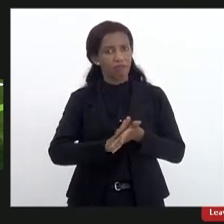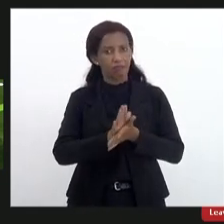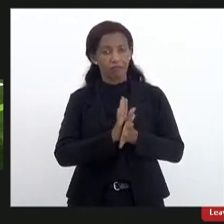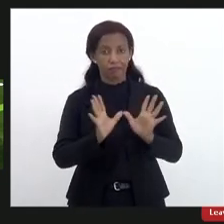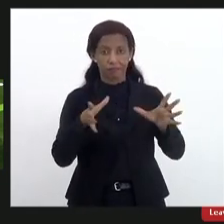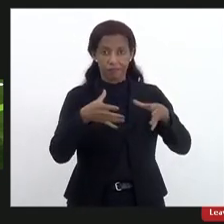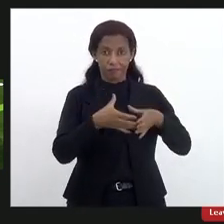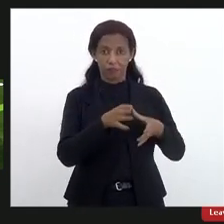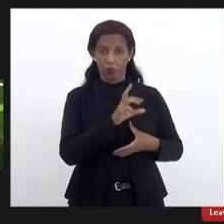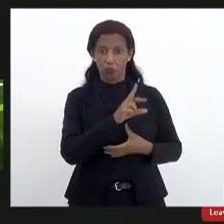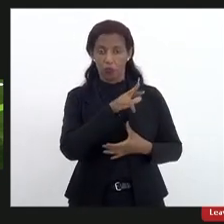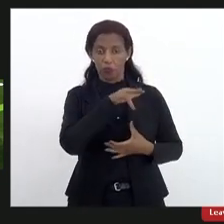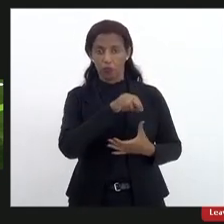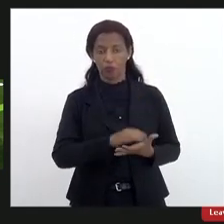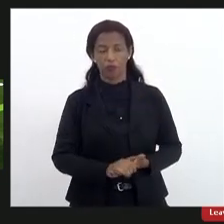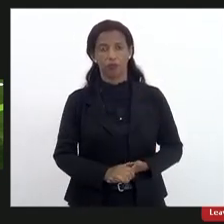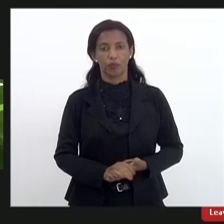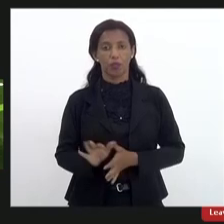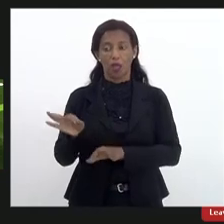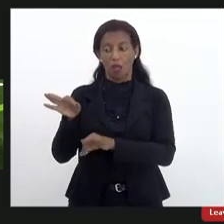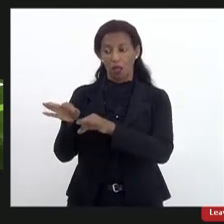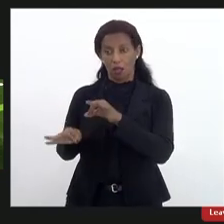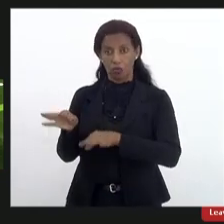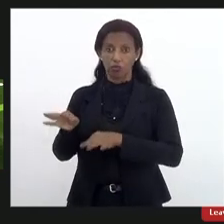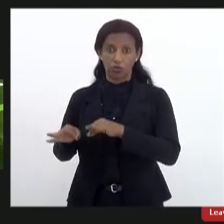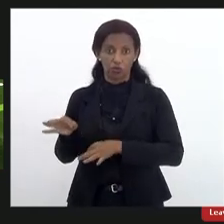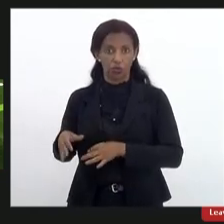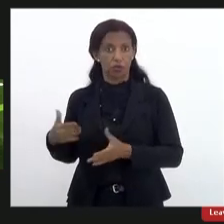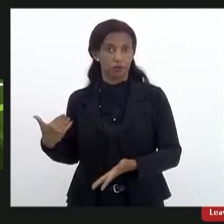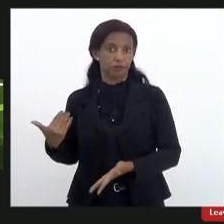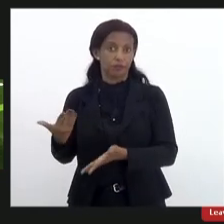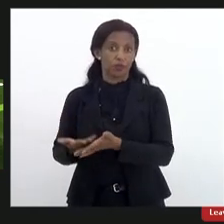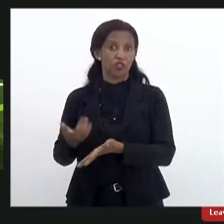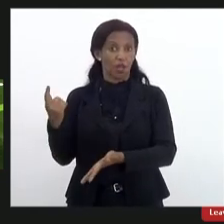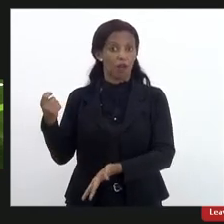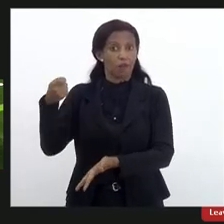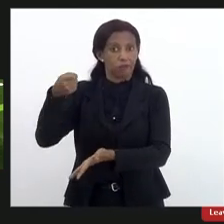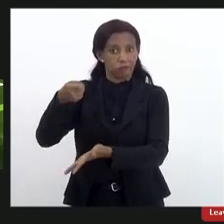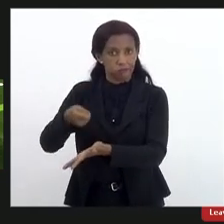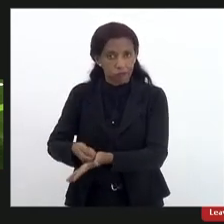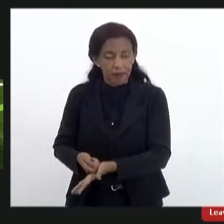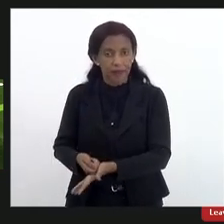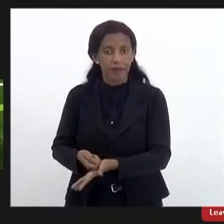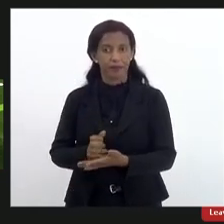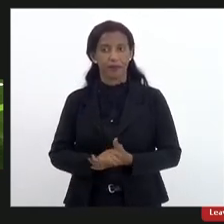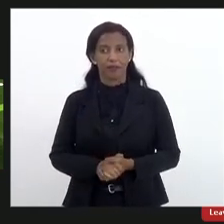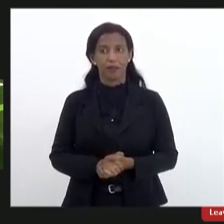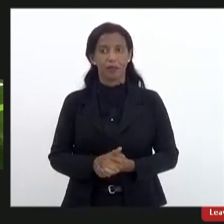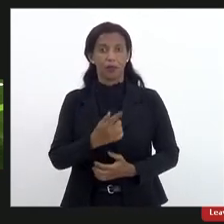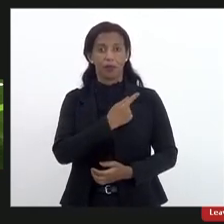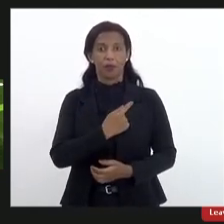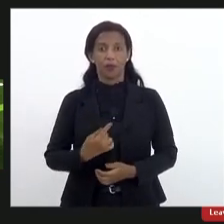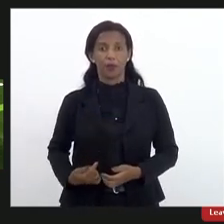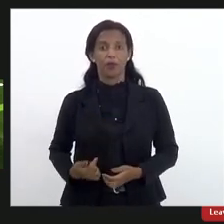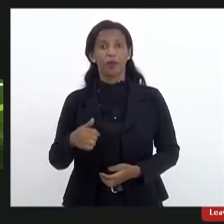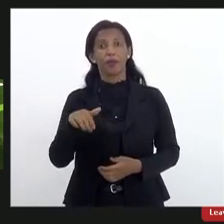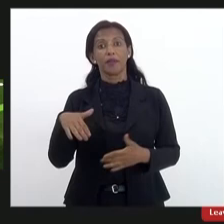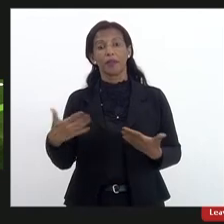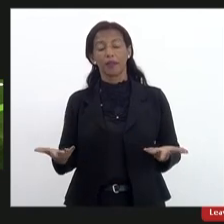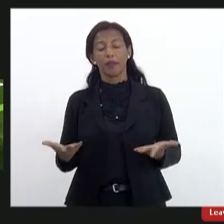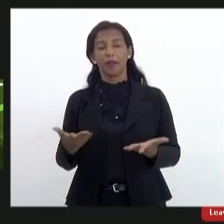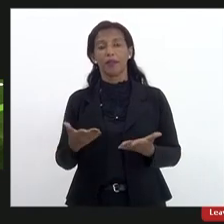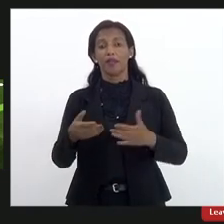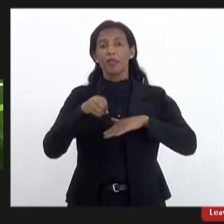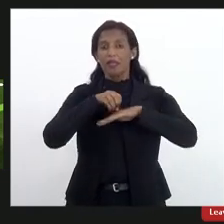conselho a justiça finalmente já determinou é para o governo que envie